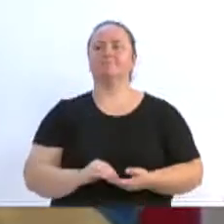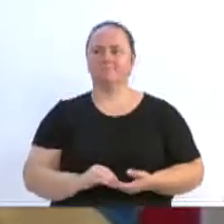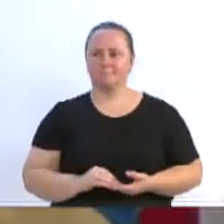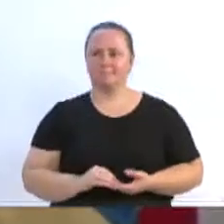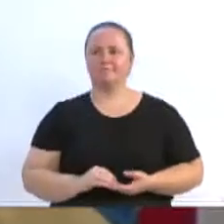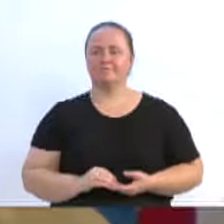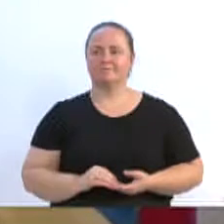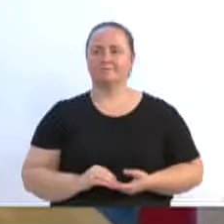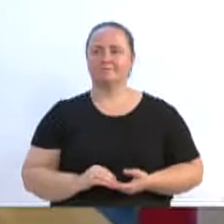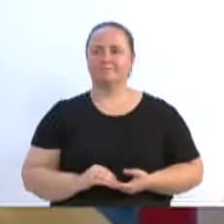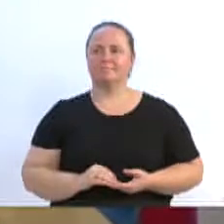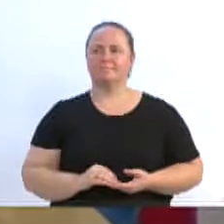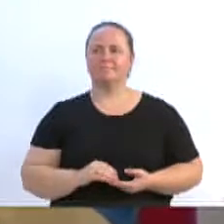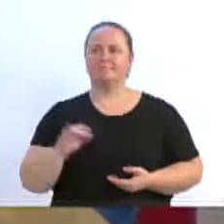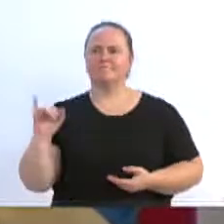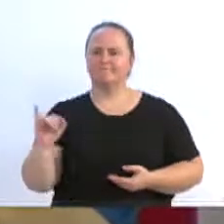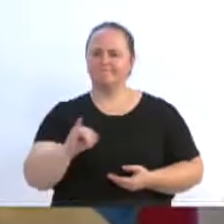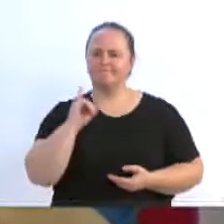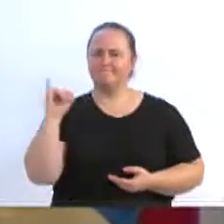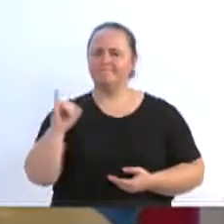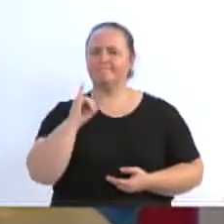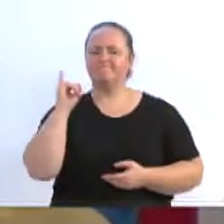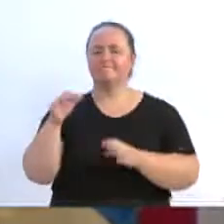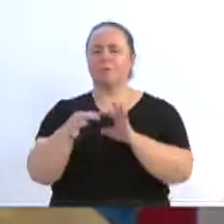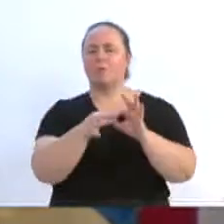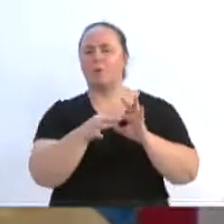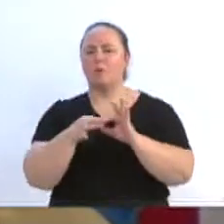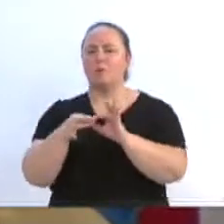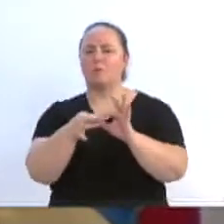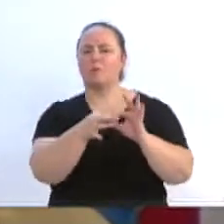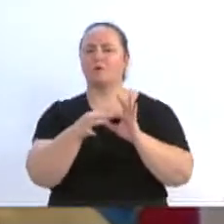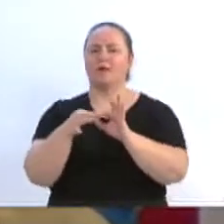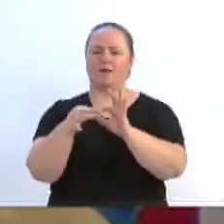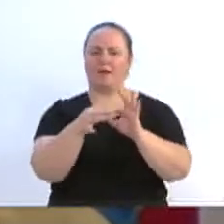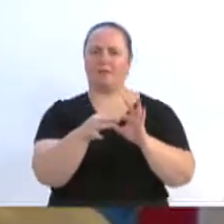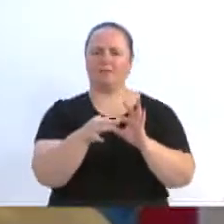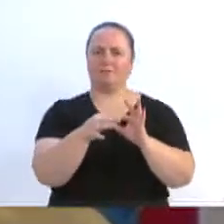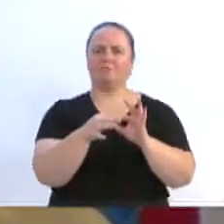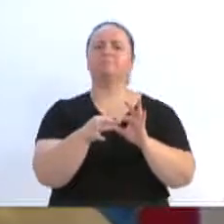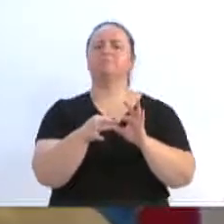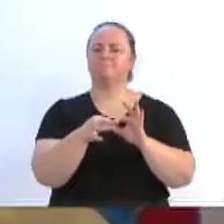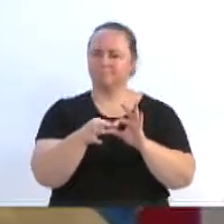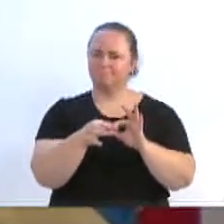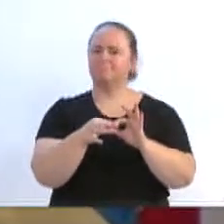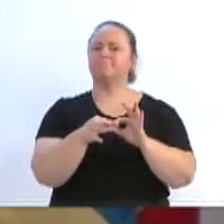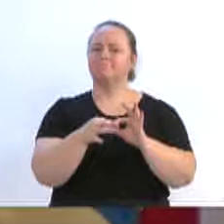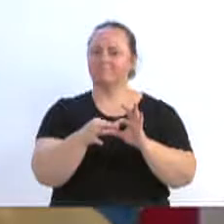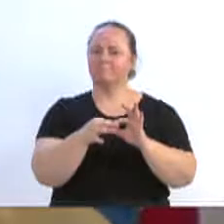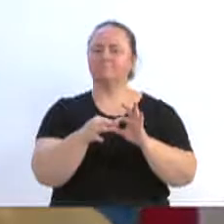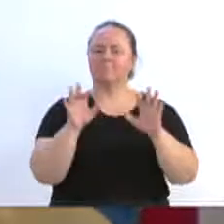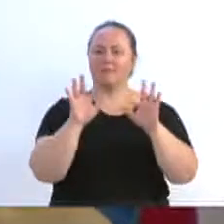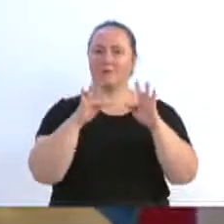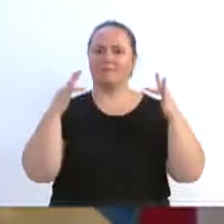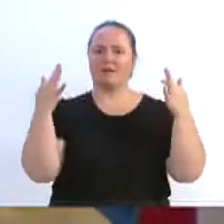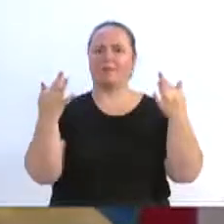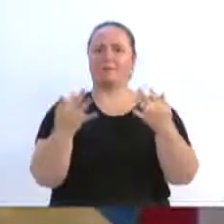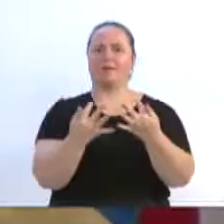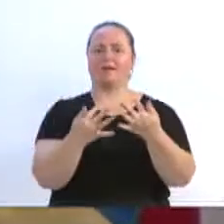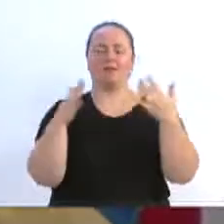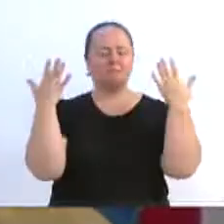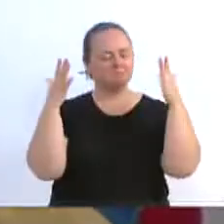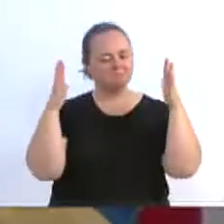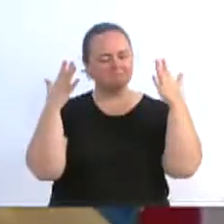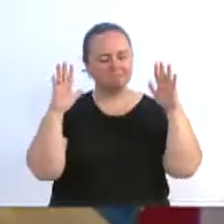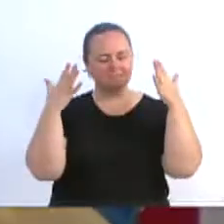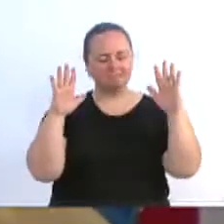achou a foto, Ari? É importante a união entre a família, comemoração dos 90 anos,